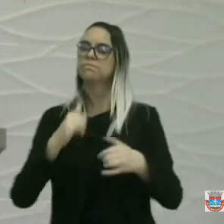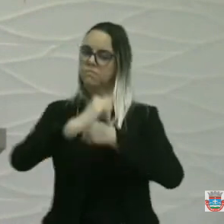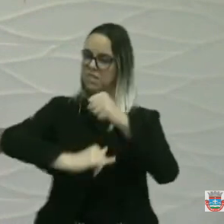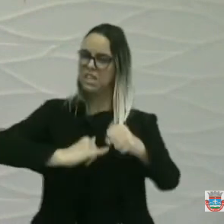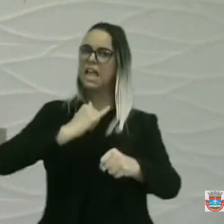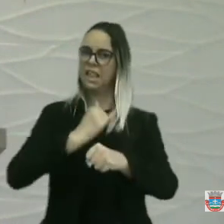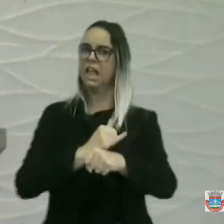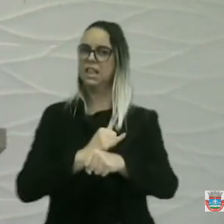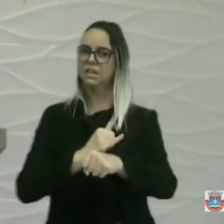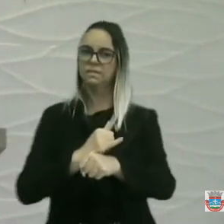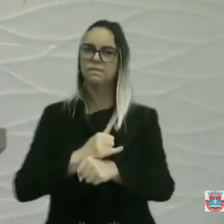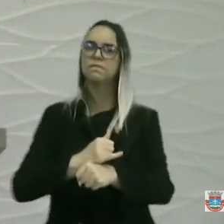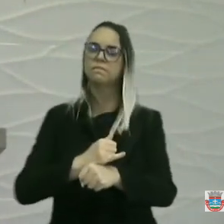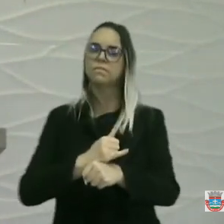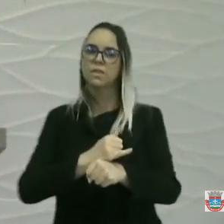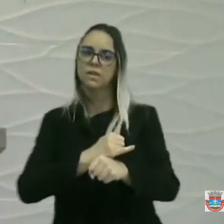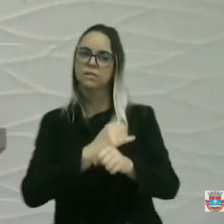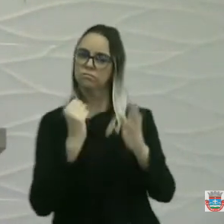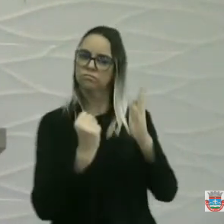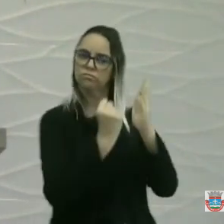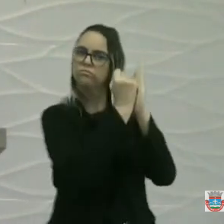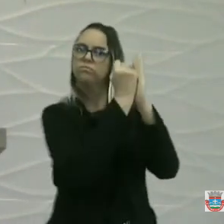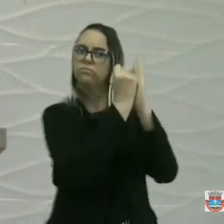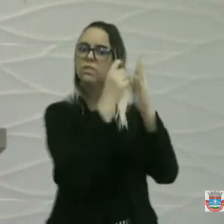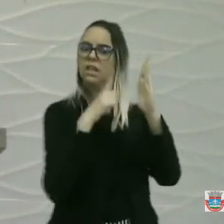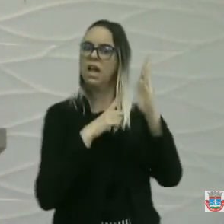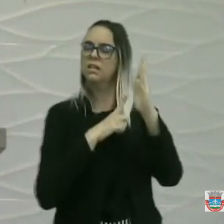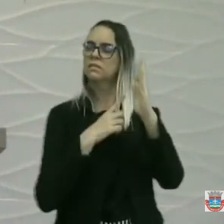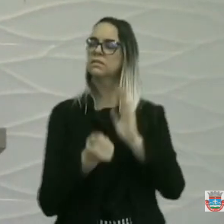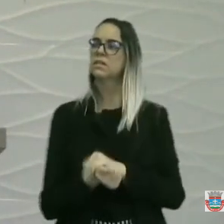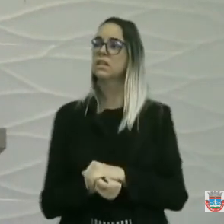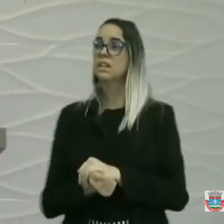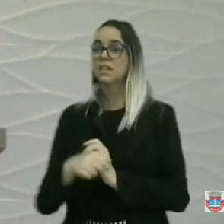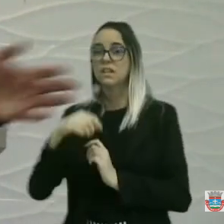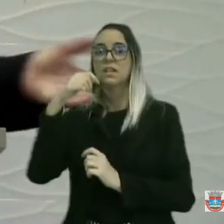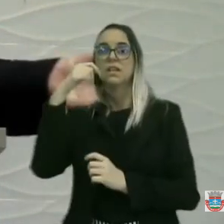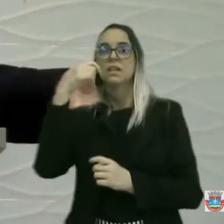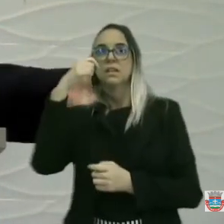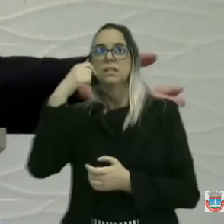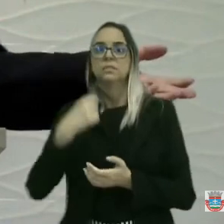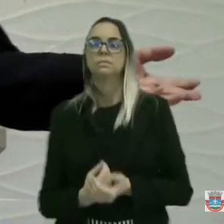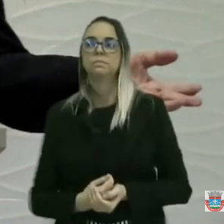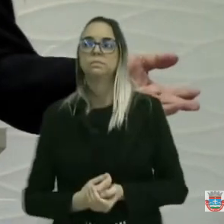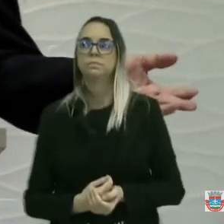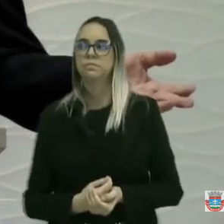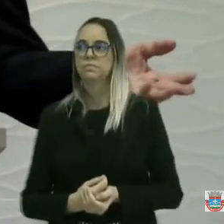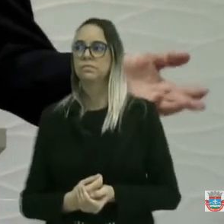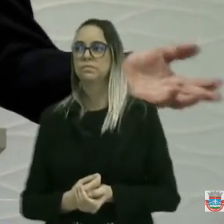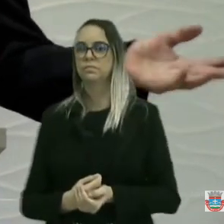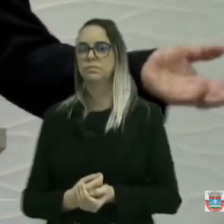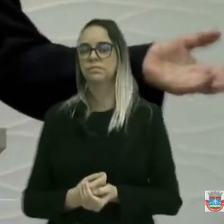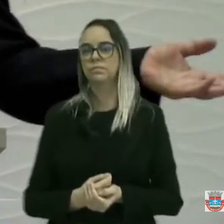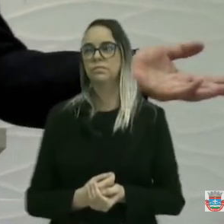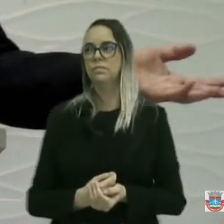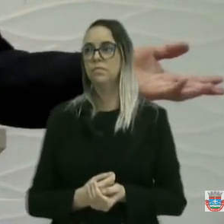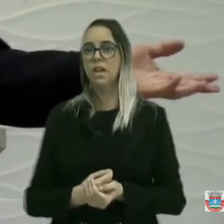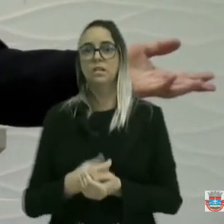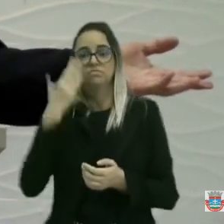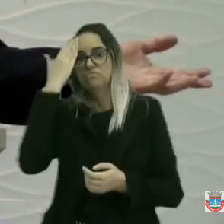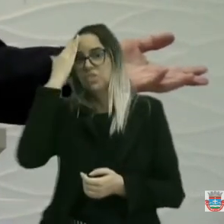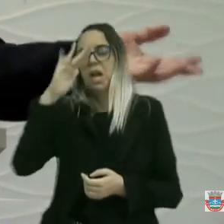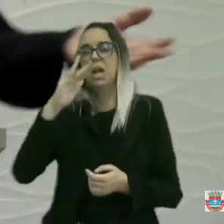Faz três meses que esse vereador, quatro meses que esse vereador se culambava o prefeito. Eu não sei o motivo que mudou tanto.